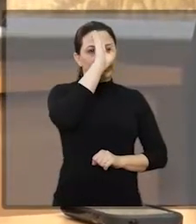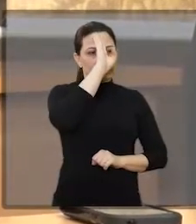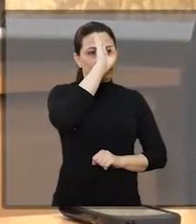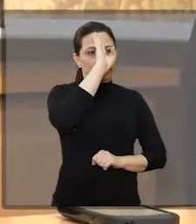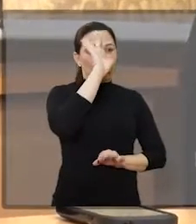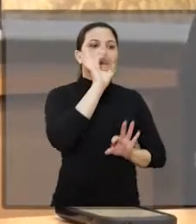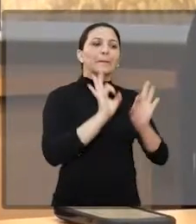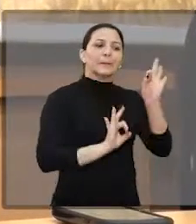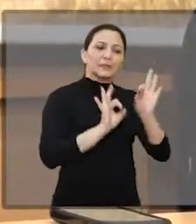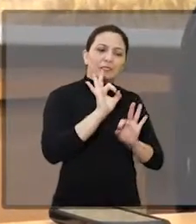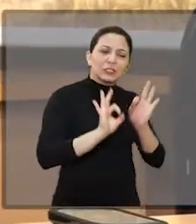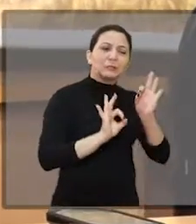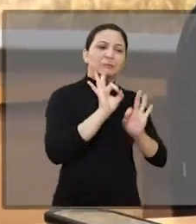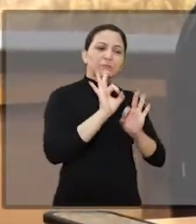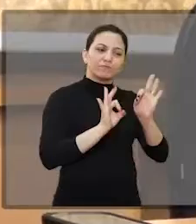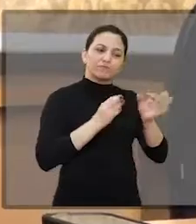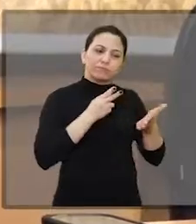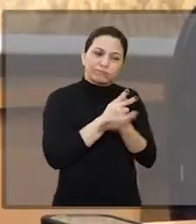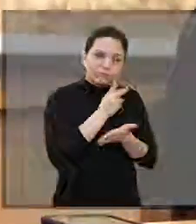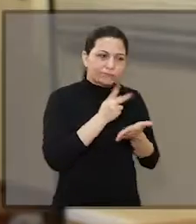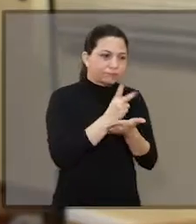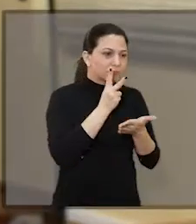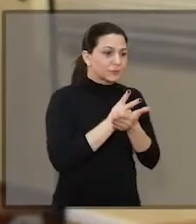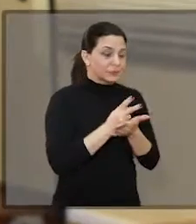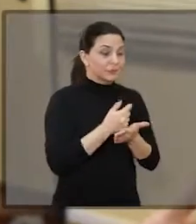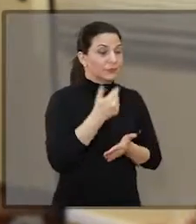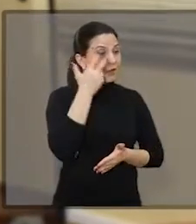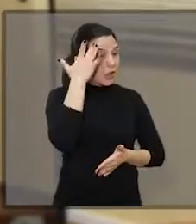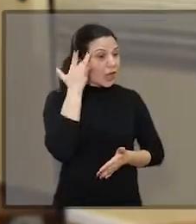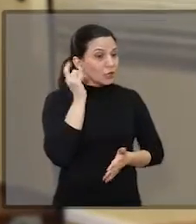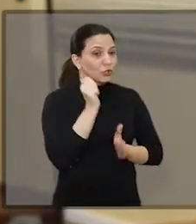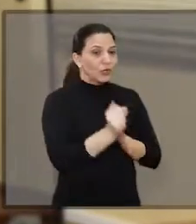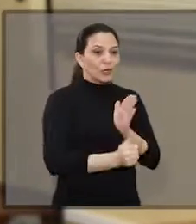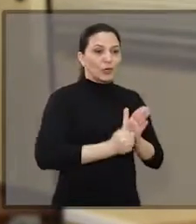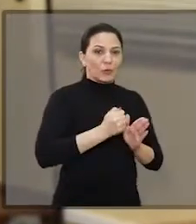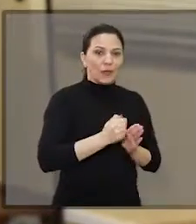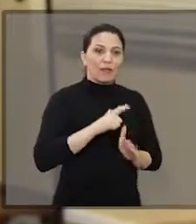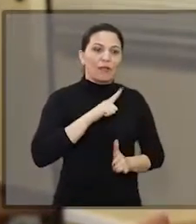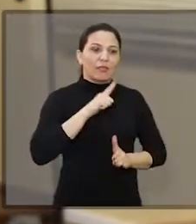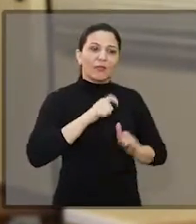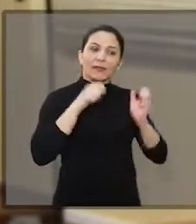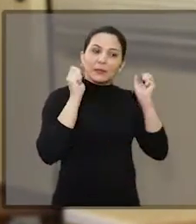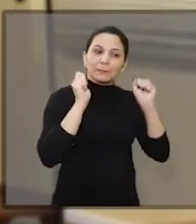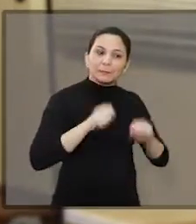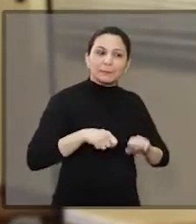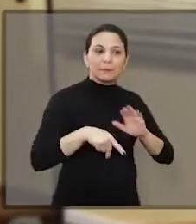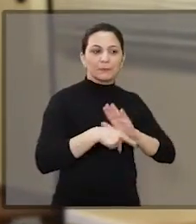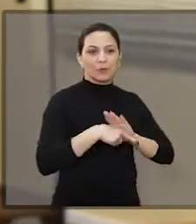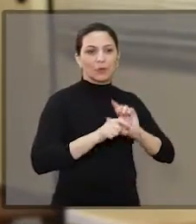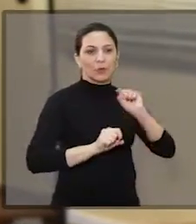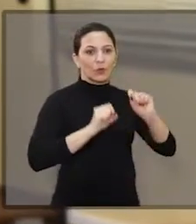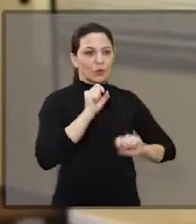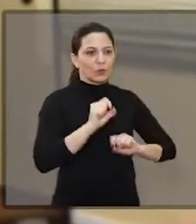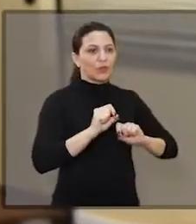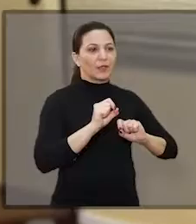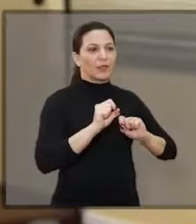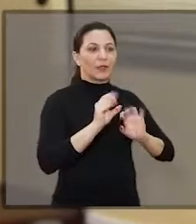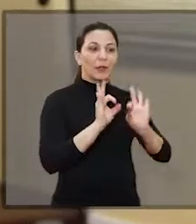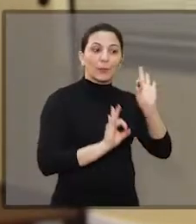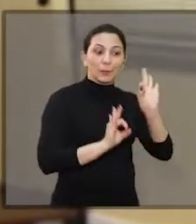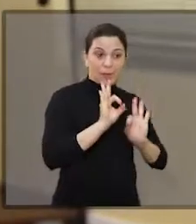planejar e planejar e planejar. Eu acho que Araraquara tem toda a capacidade, ela